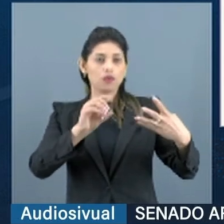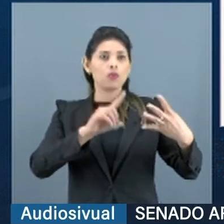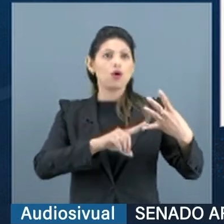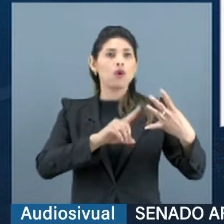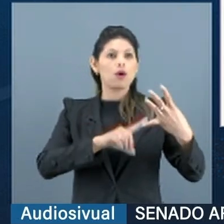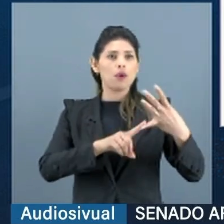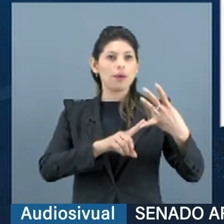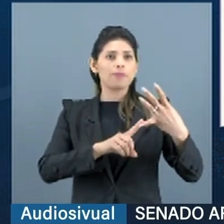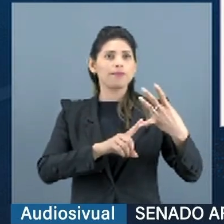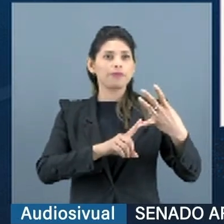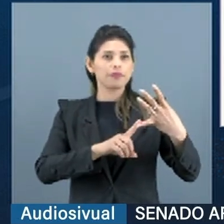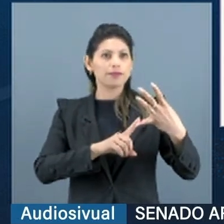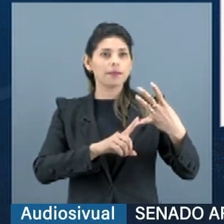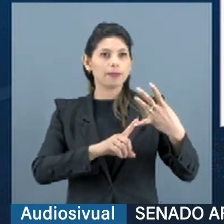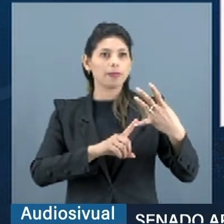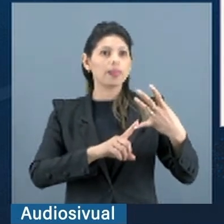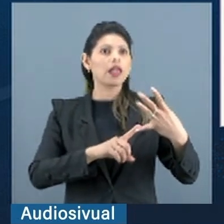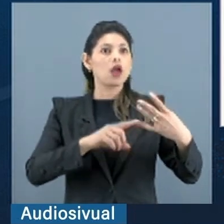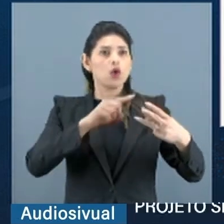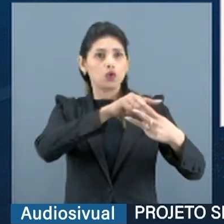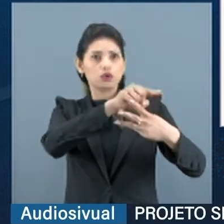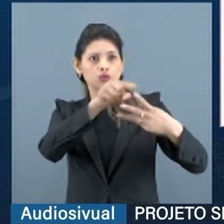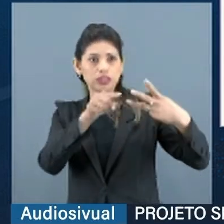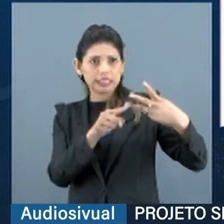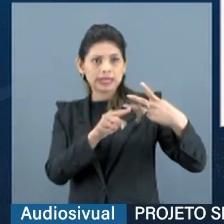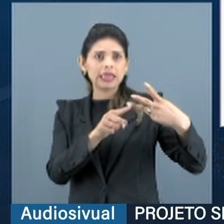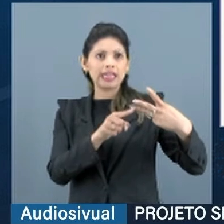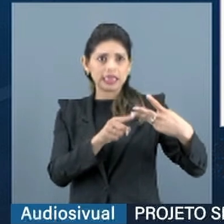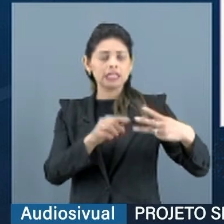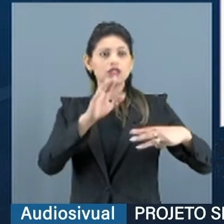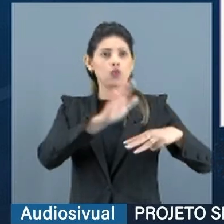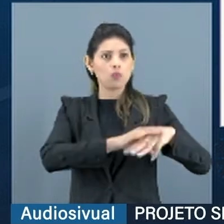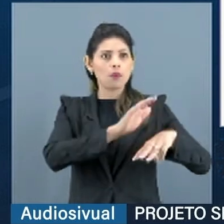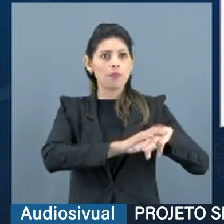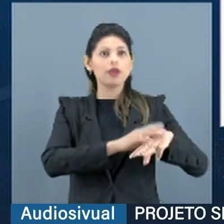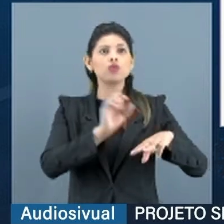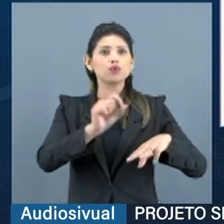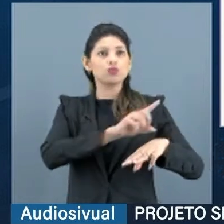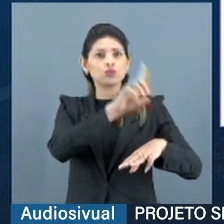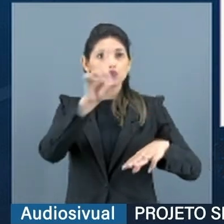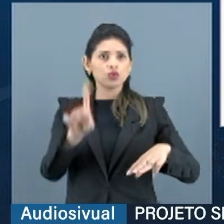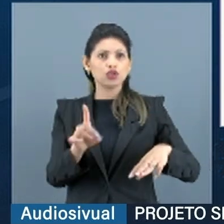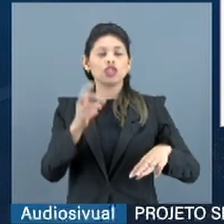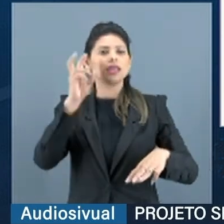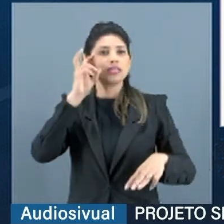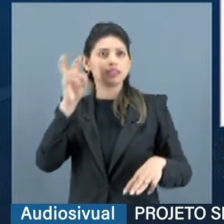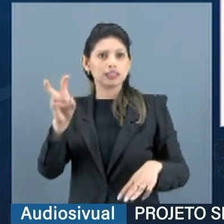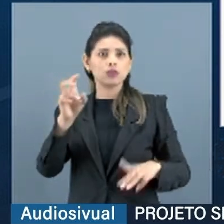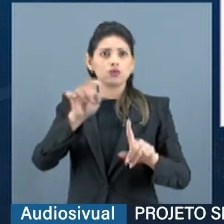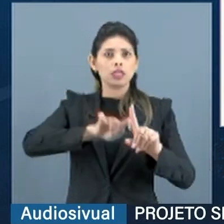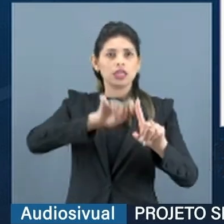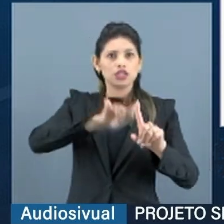e o Elton. Estavam os três no mesmo ato do dia 5 de janeiro.